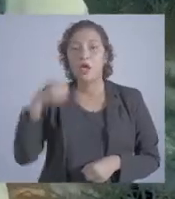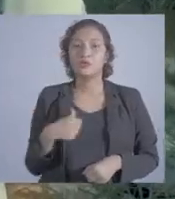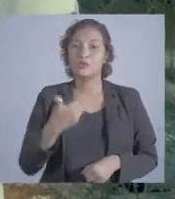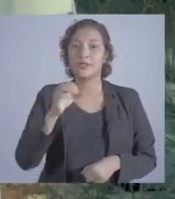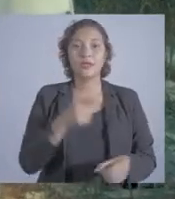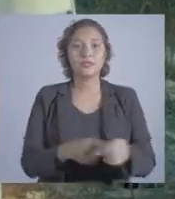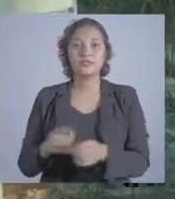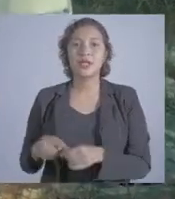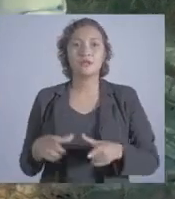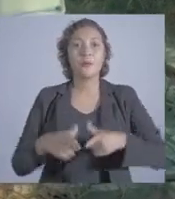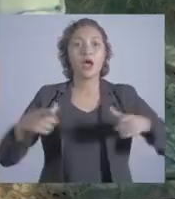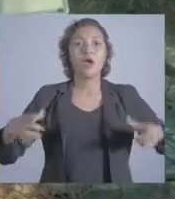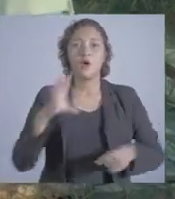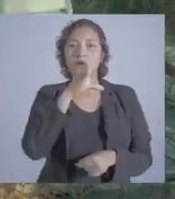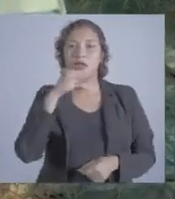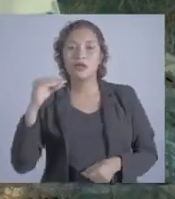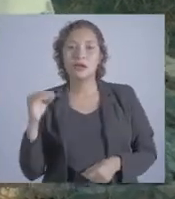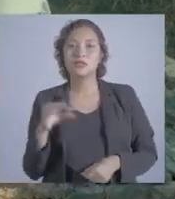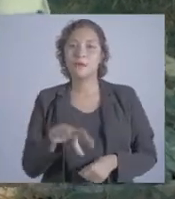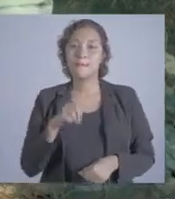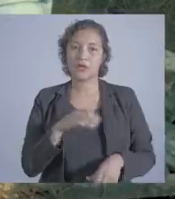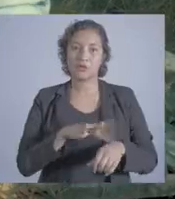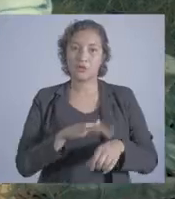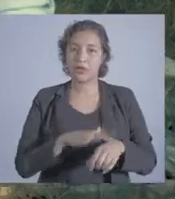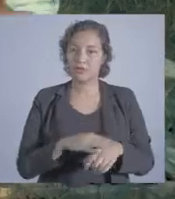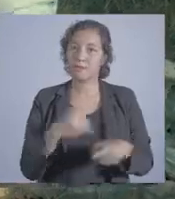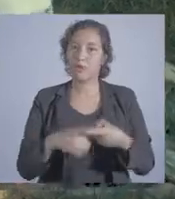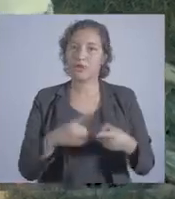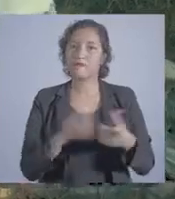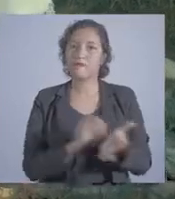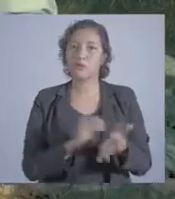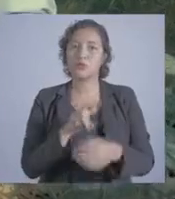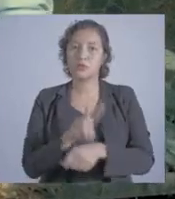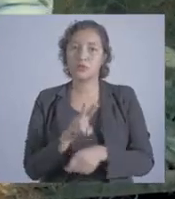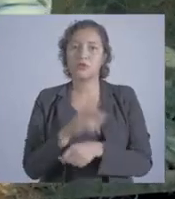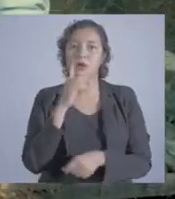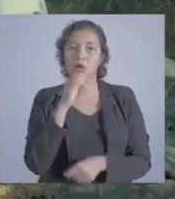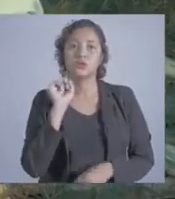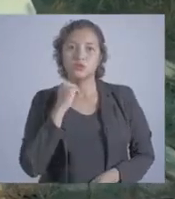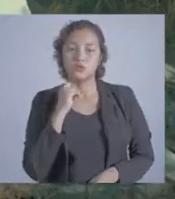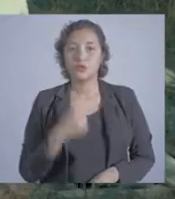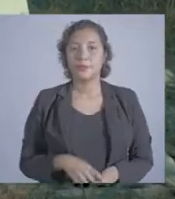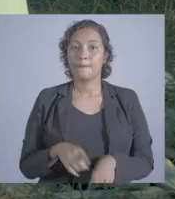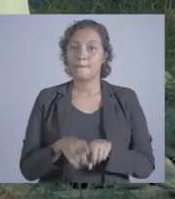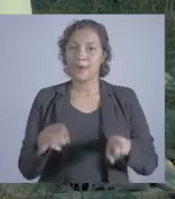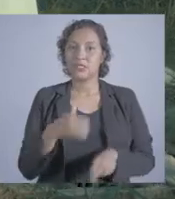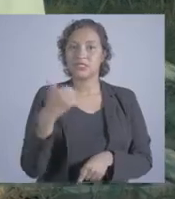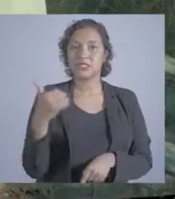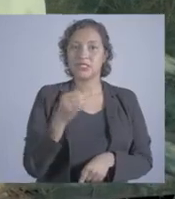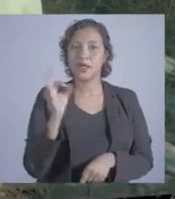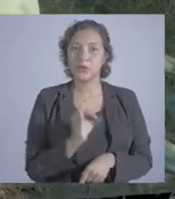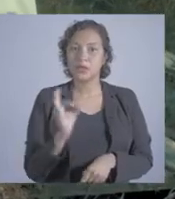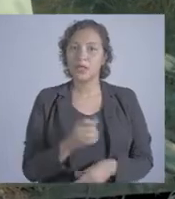Manaus está entre as 10 cidades brasileiras com as maiores taxas de casos de crianças doentes por falta de saneamento. E apesar